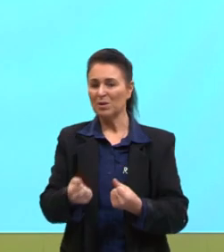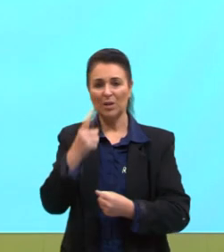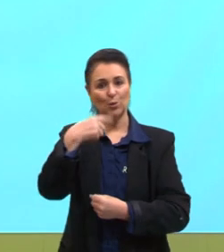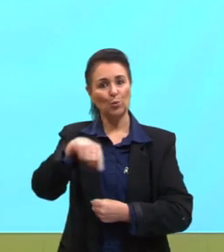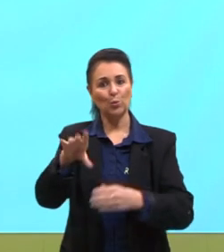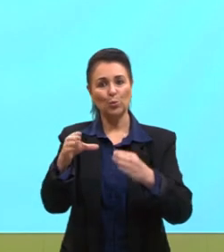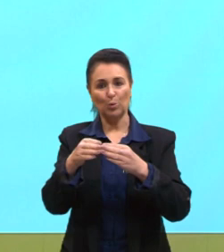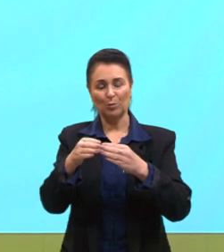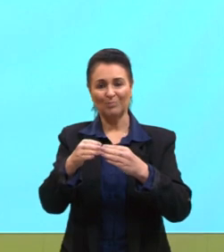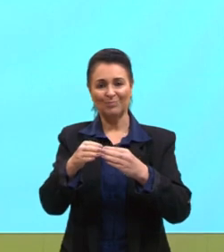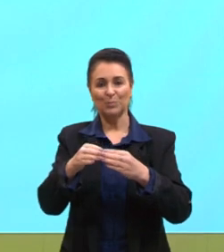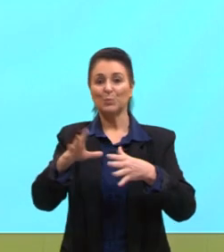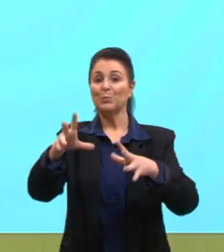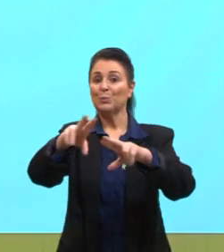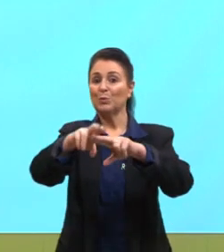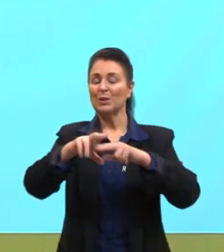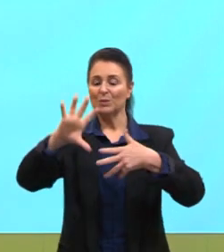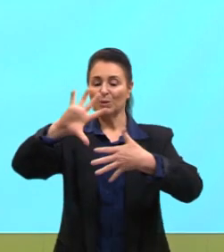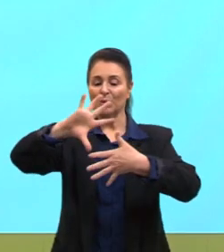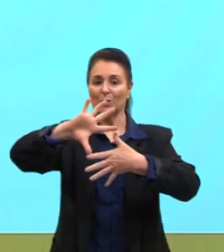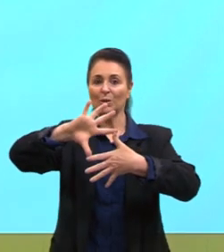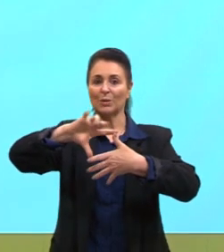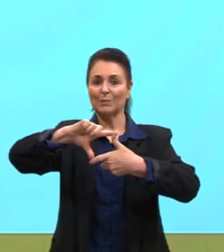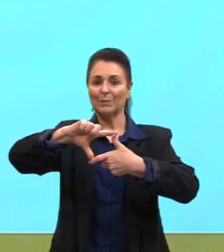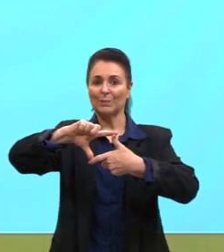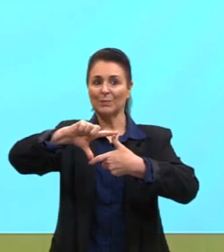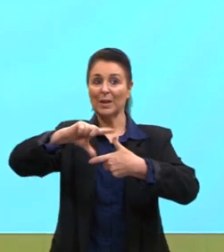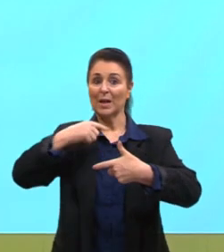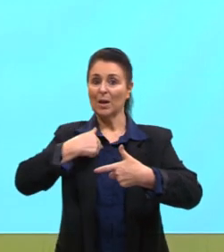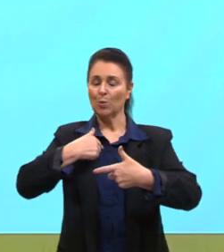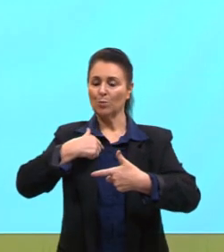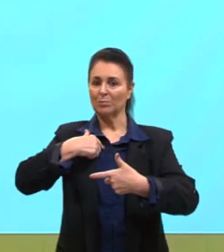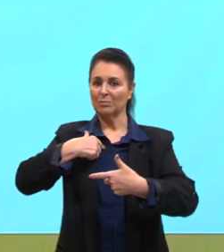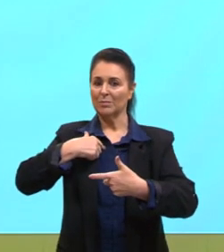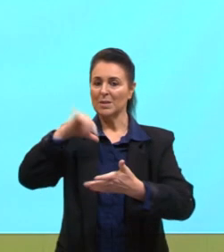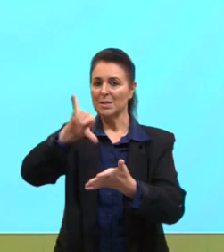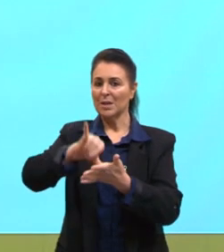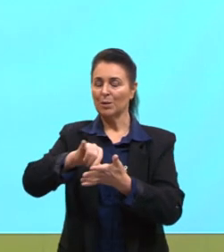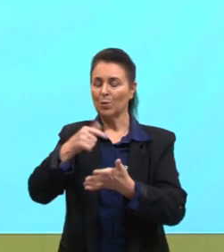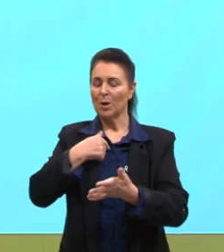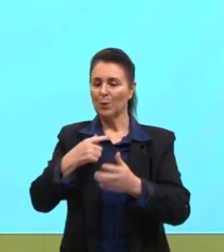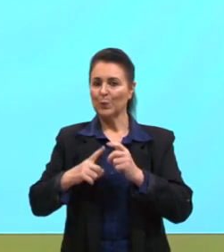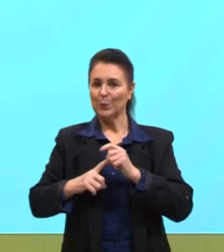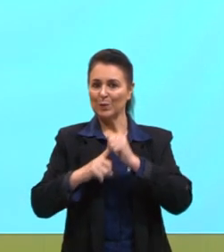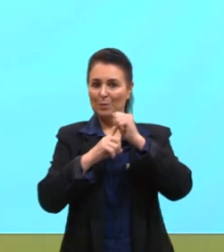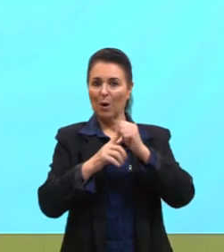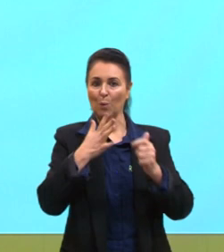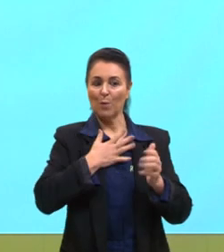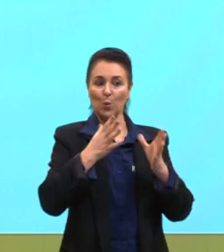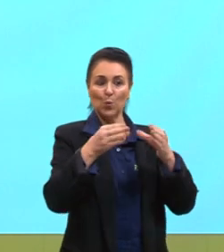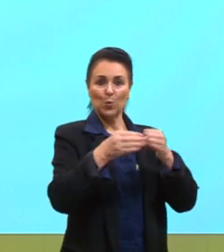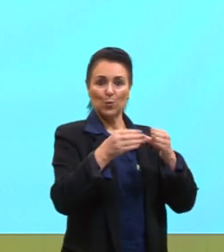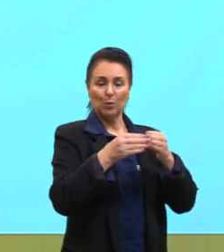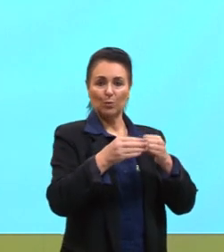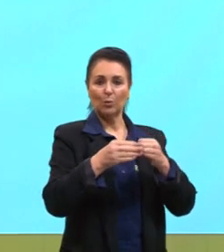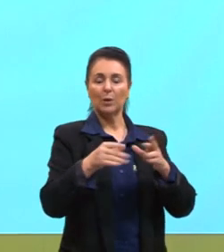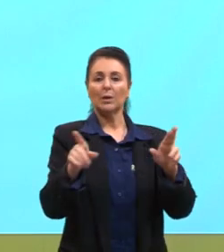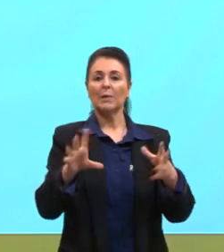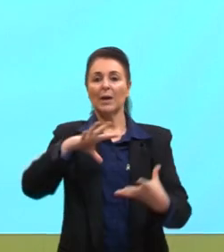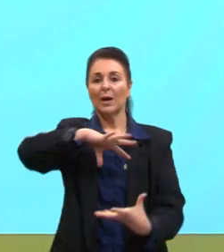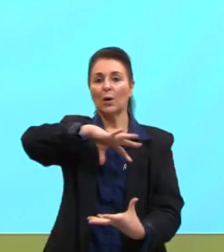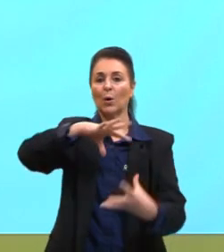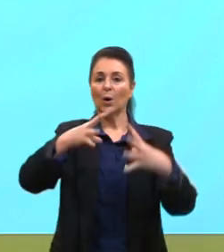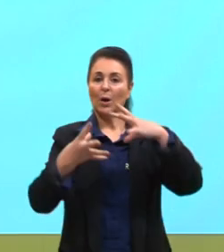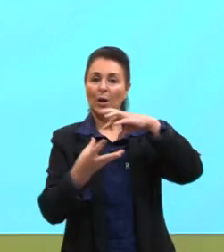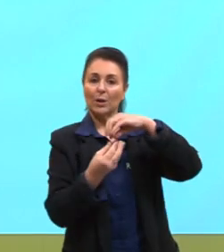etnocêntrica, centrada em mim, eu como centro, ou o meu grupo como centro, em oposição ao relativismo cultural,